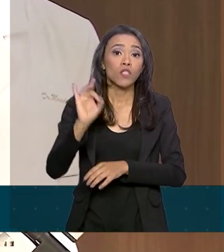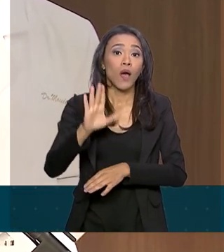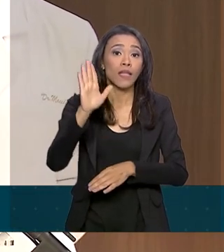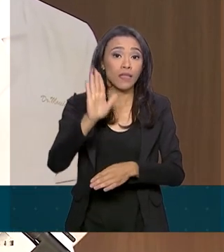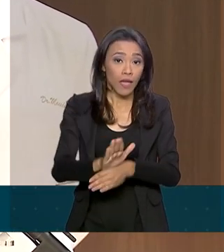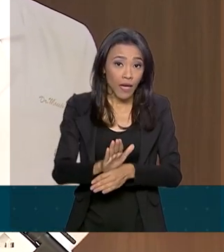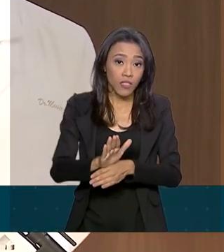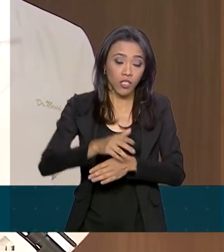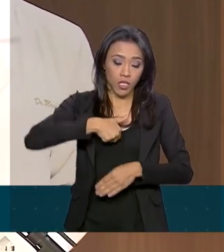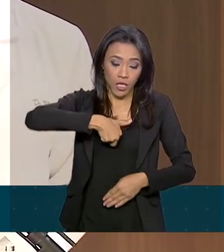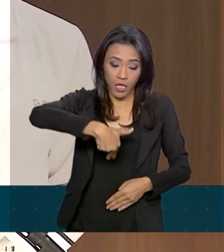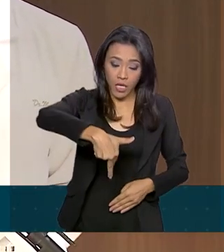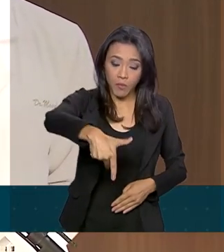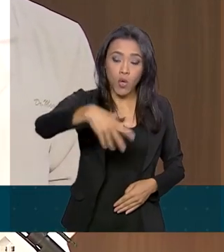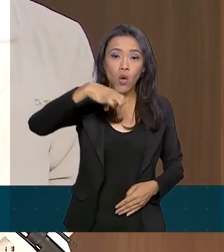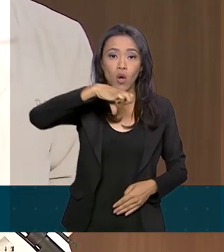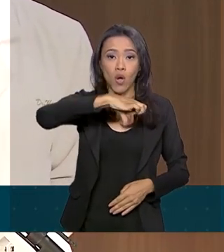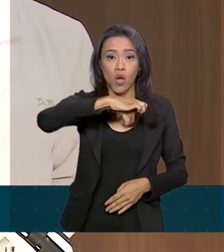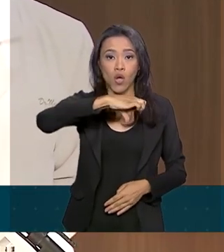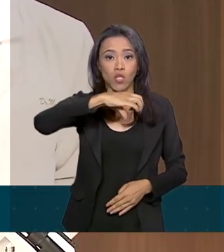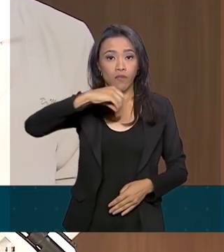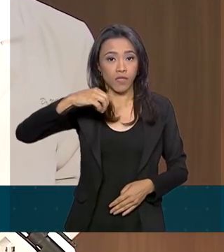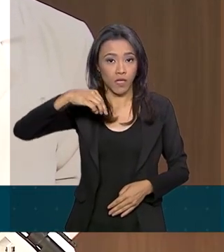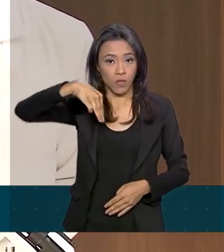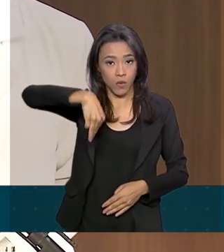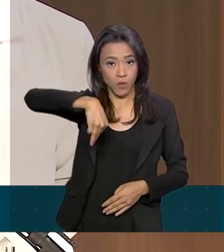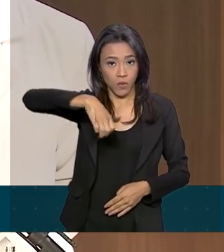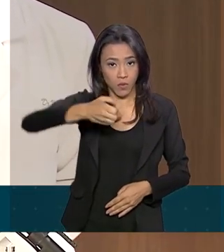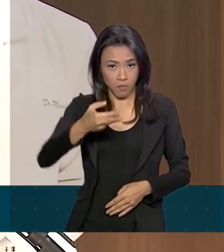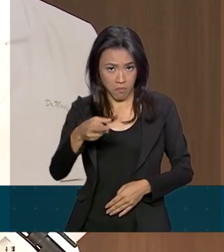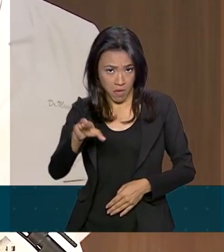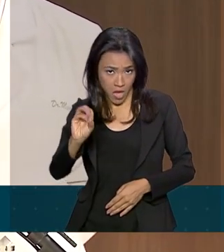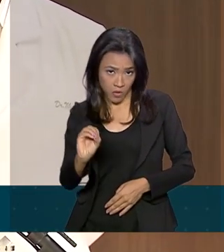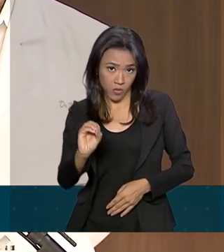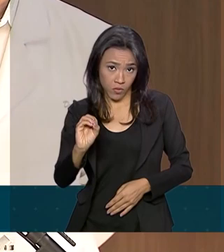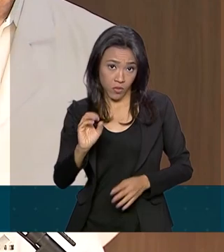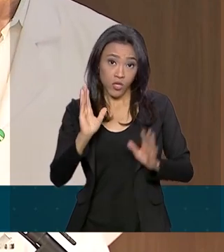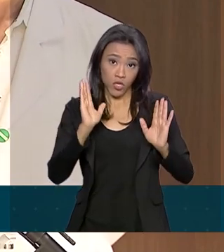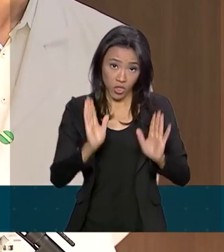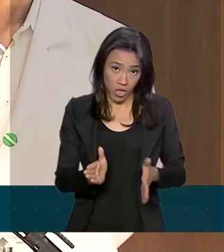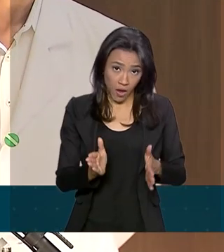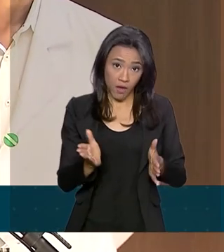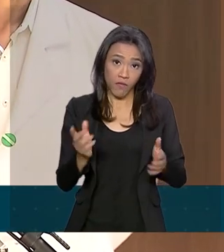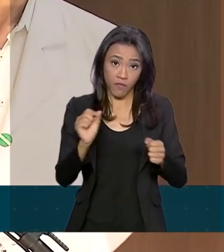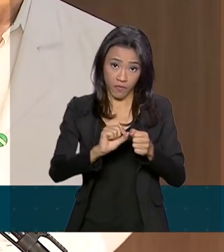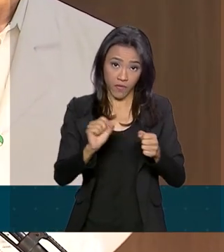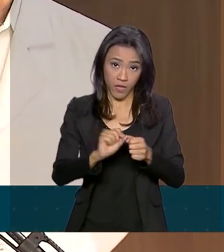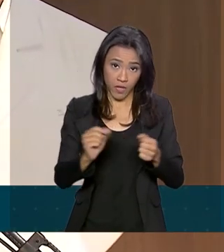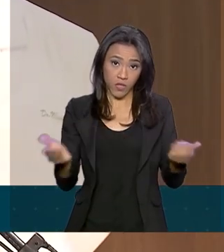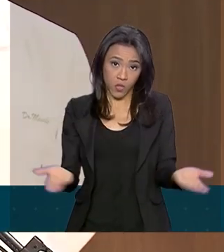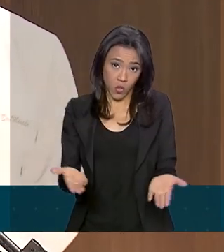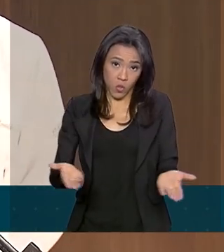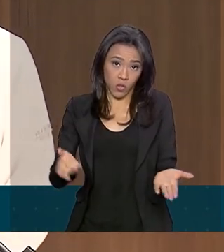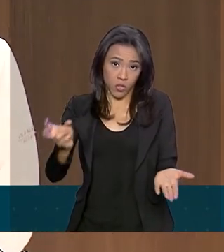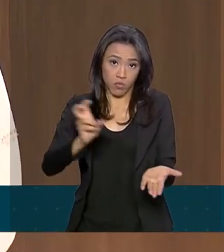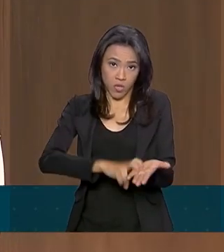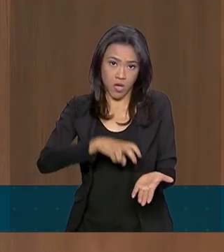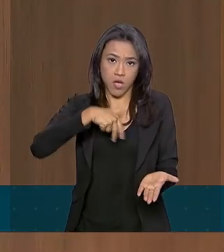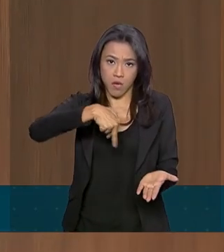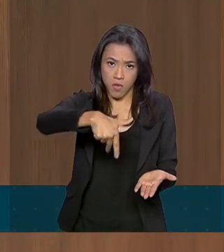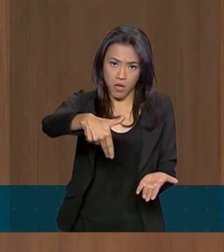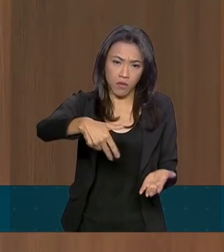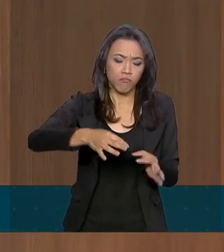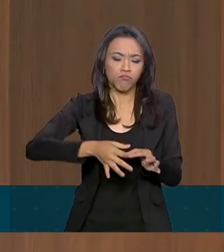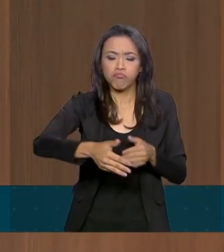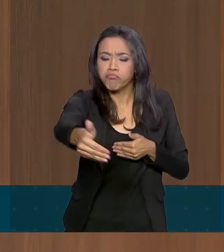de 900 metros pelos corredores. Ele já fez essa caminhada hoje cedo, mais ou menos, o ponto que ele caminhou. E, para o porta